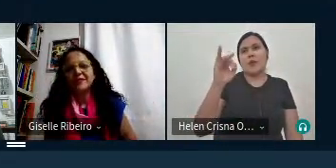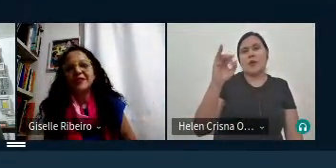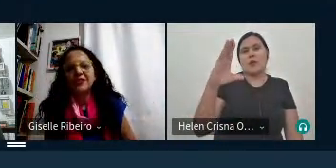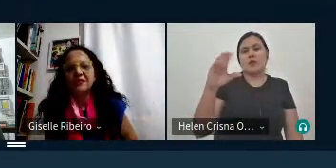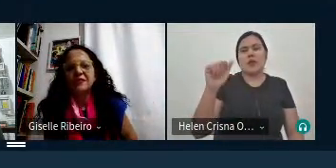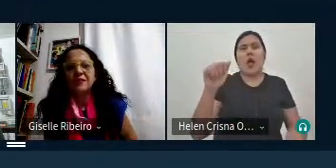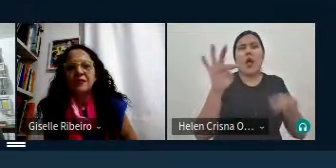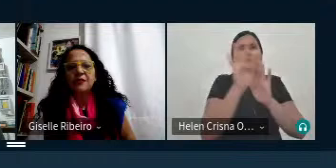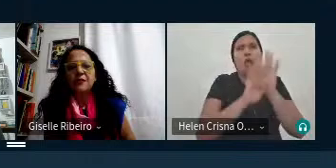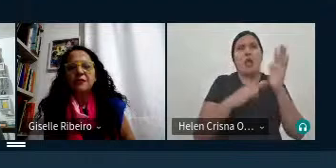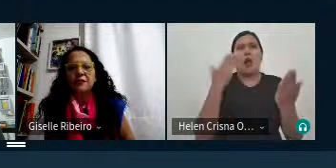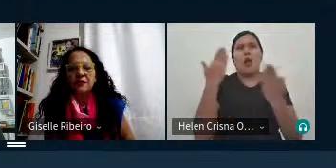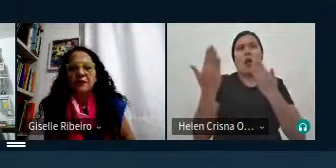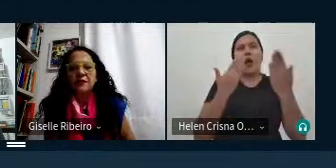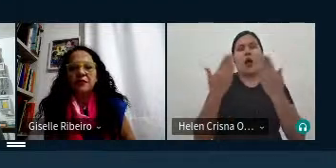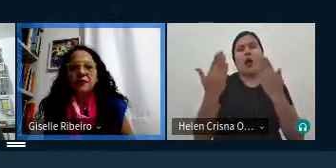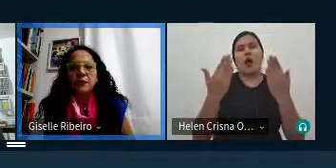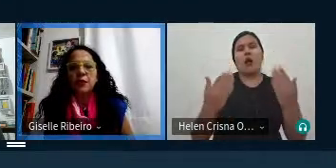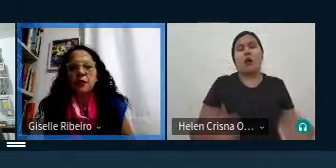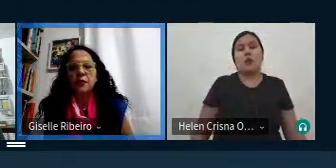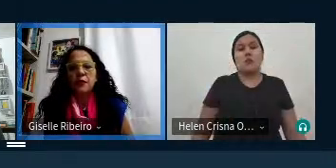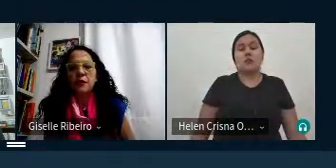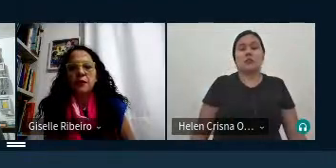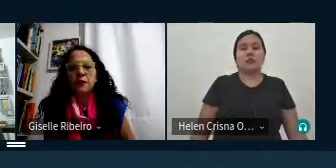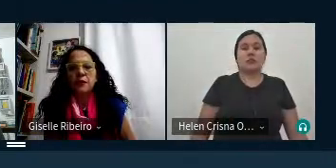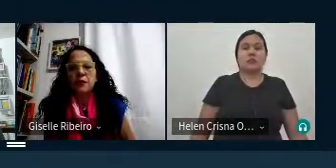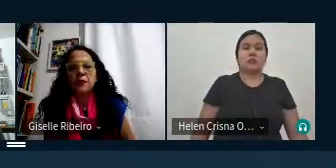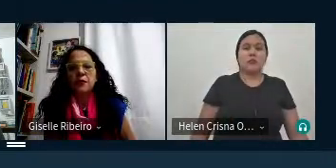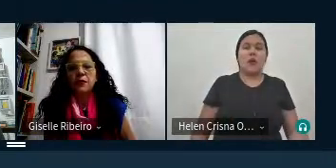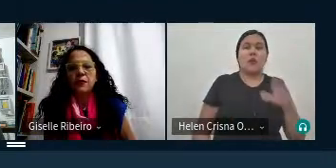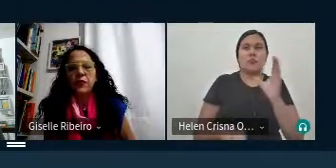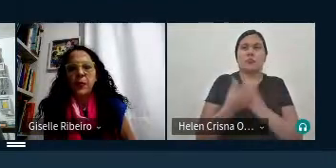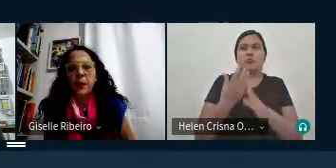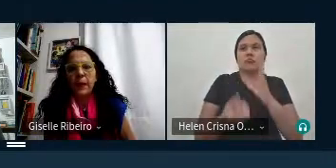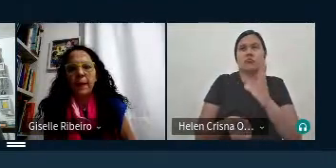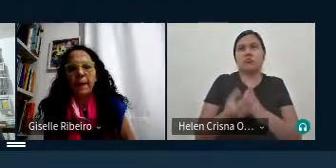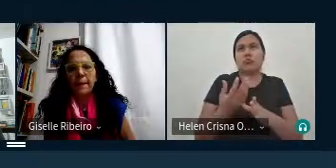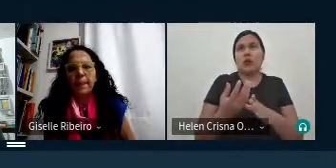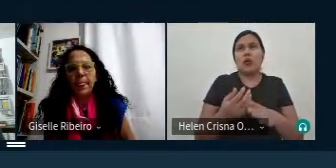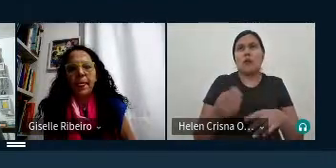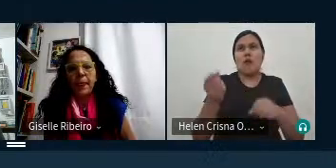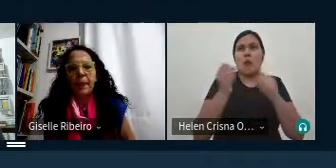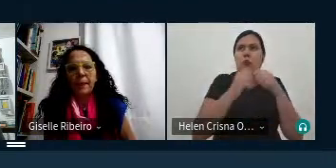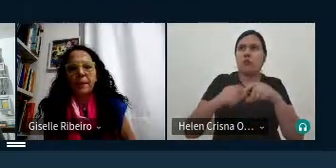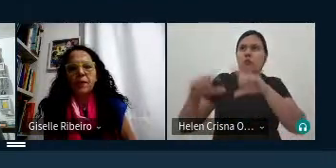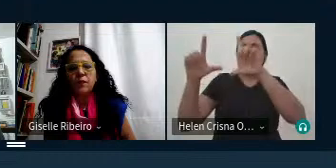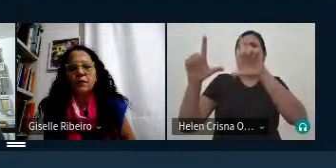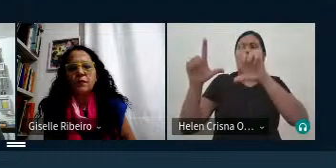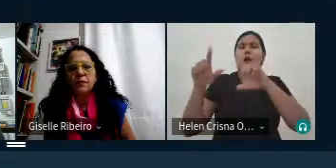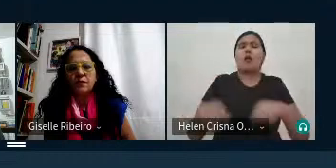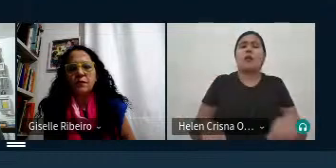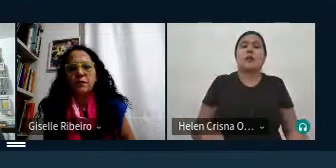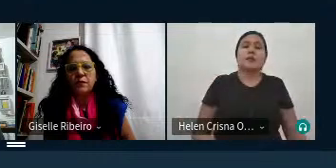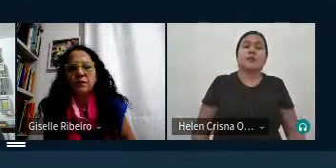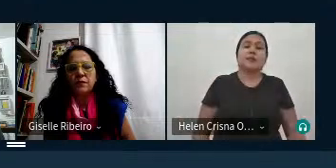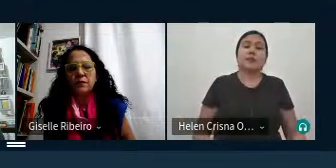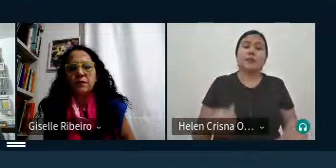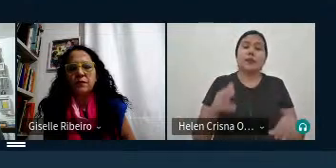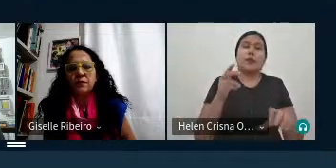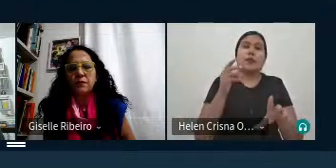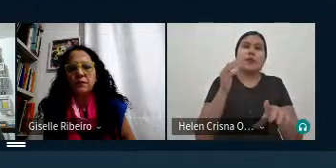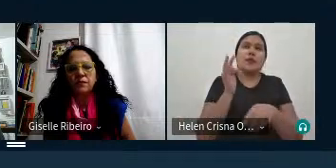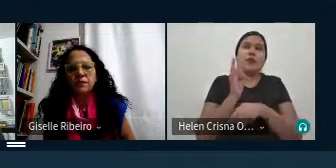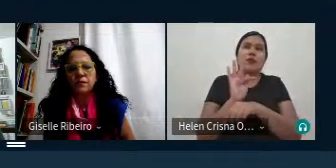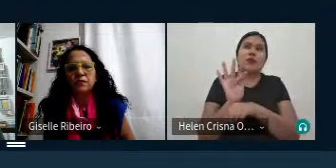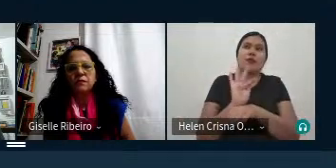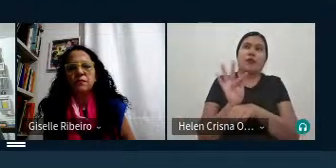comparados né a as as produções né que vão pra tela de cinema por exemplo então não